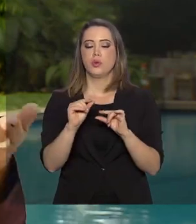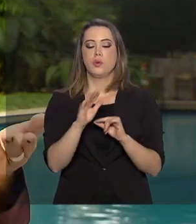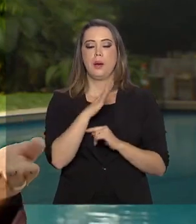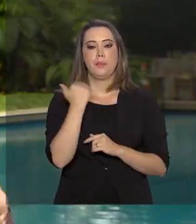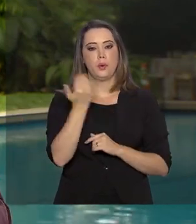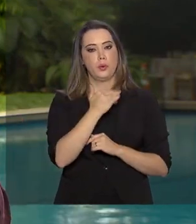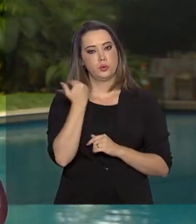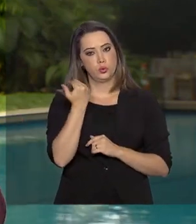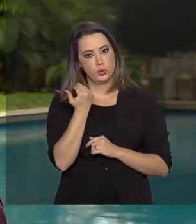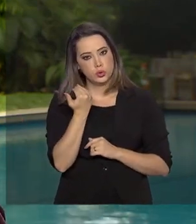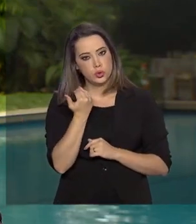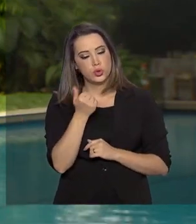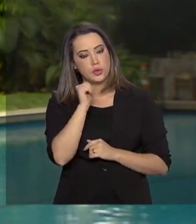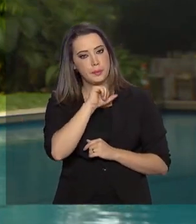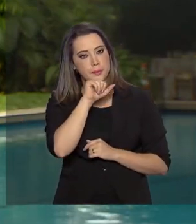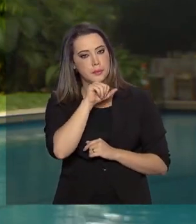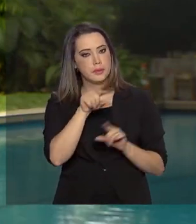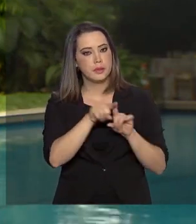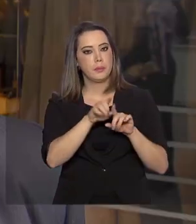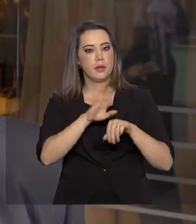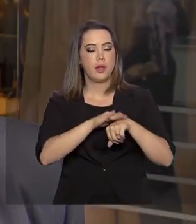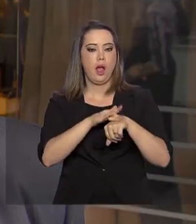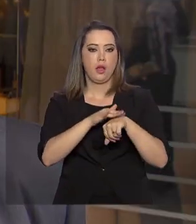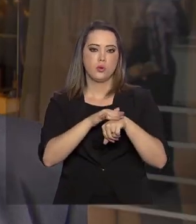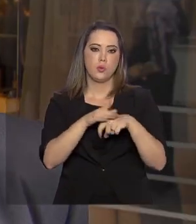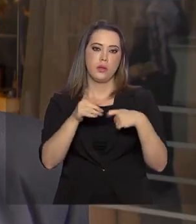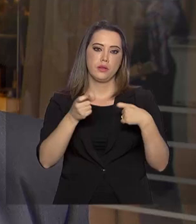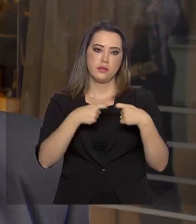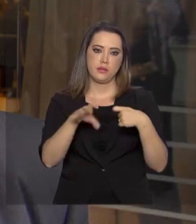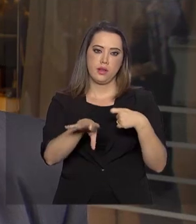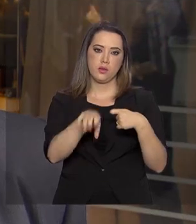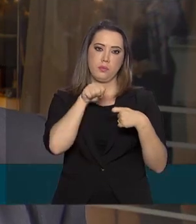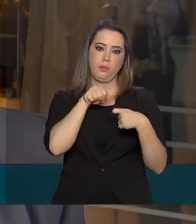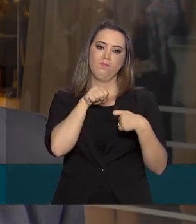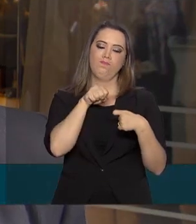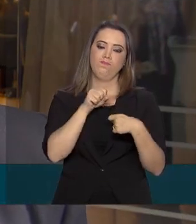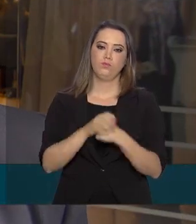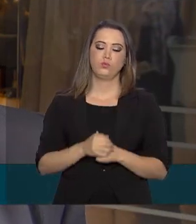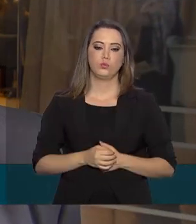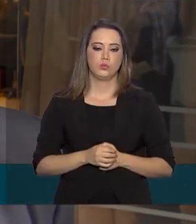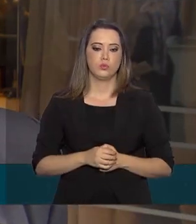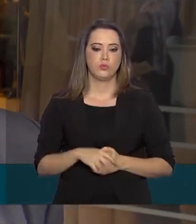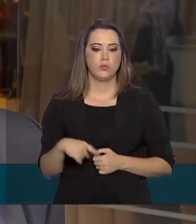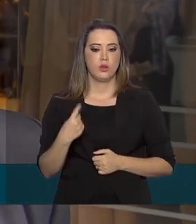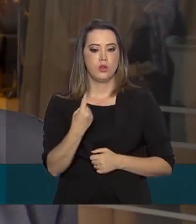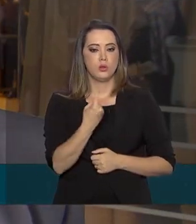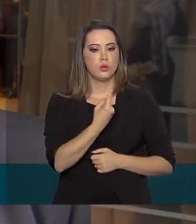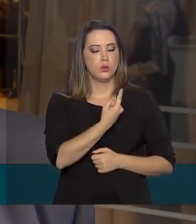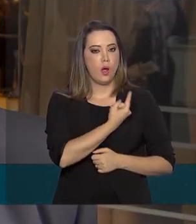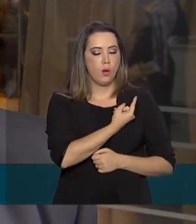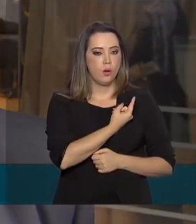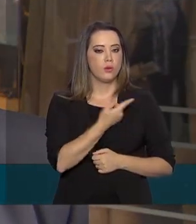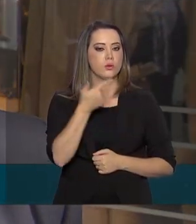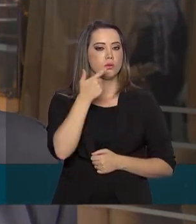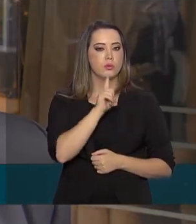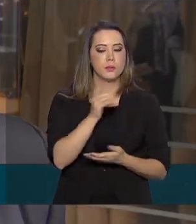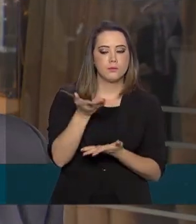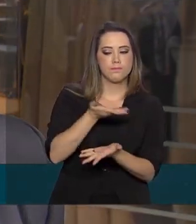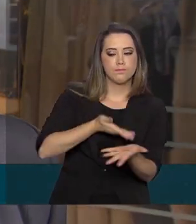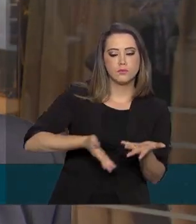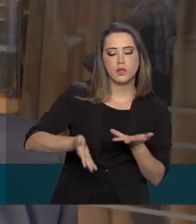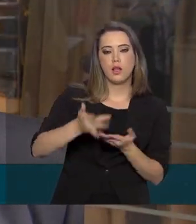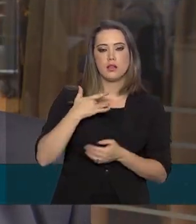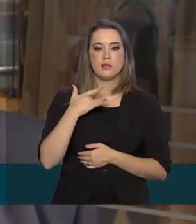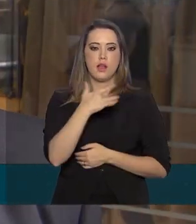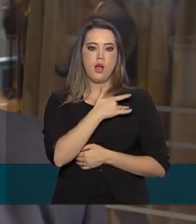as doenças sexualmente transmissíveis. Começamos a fazer essa articulação, primeira entre